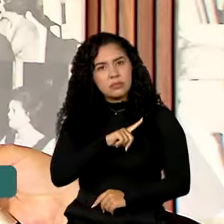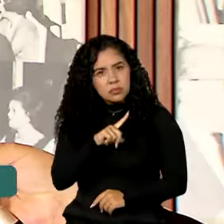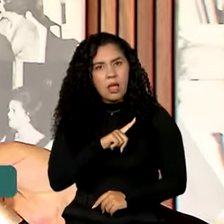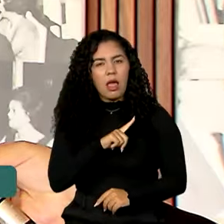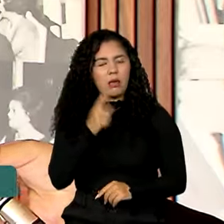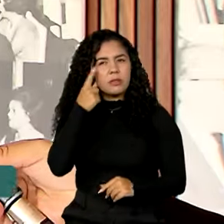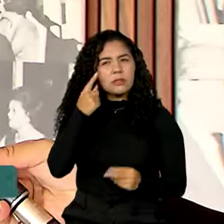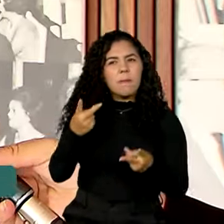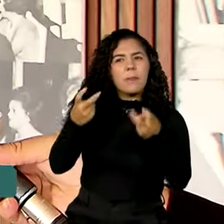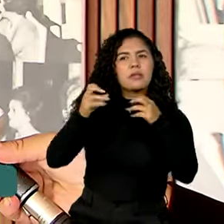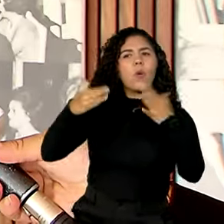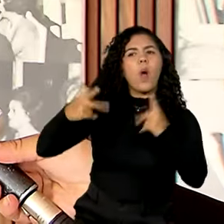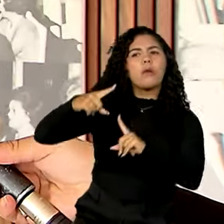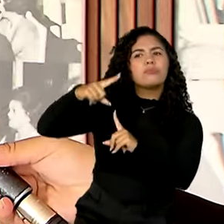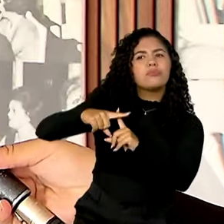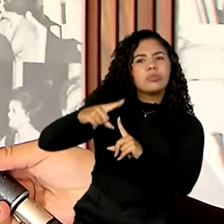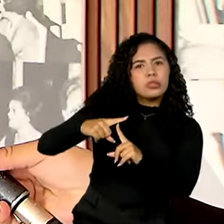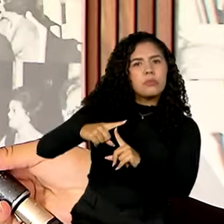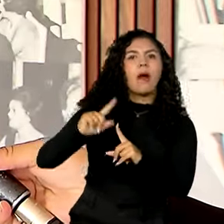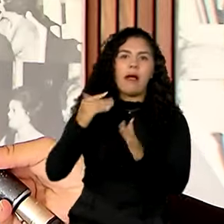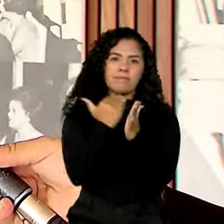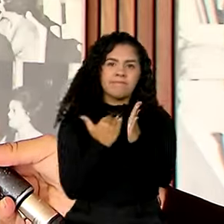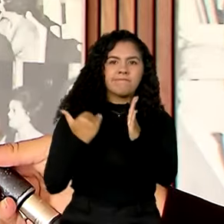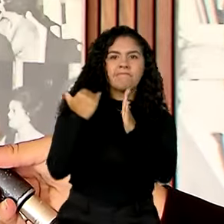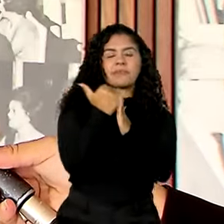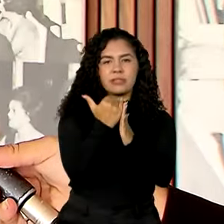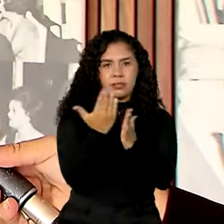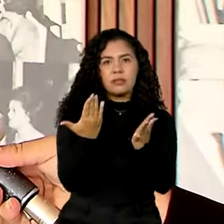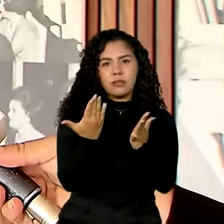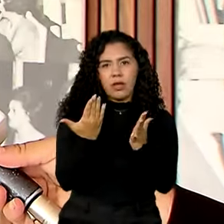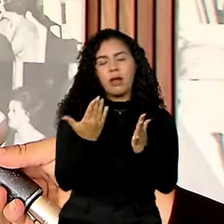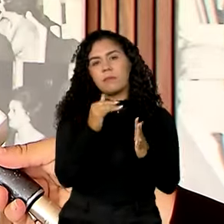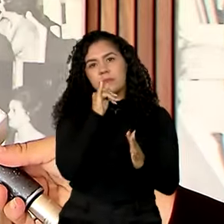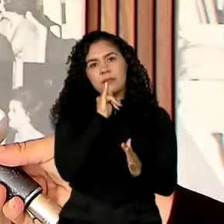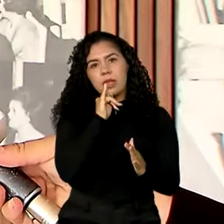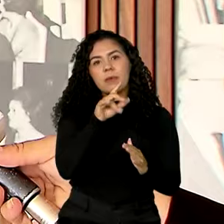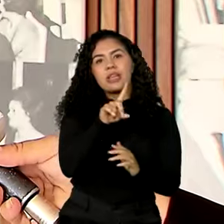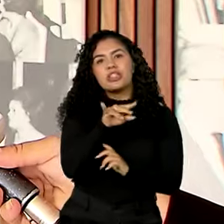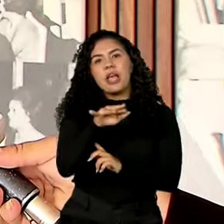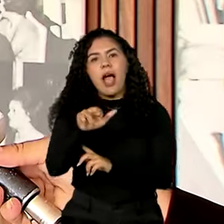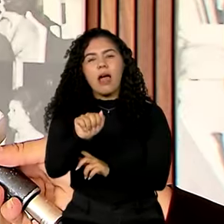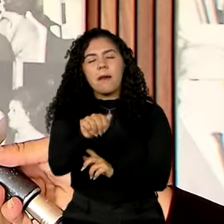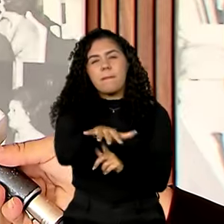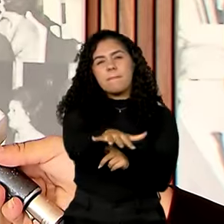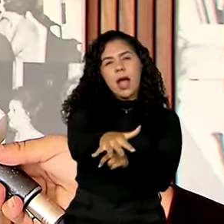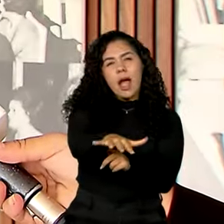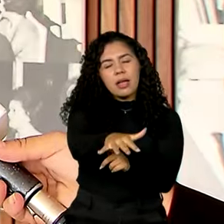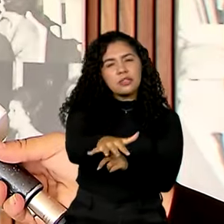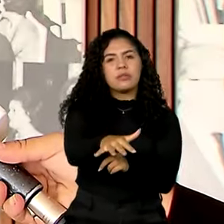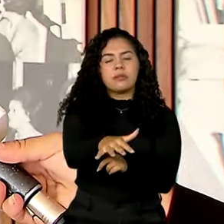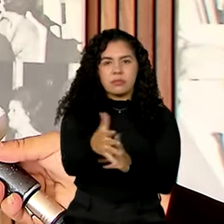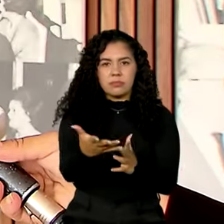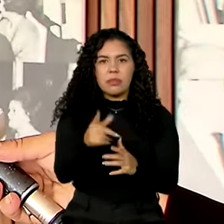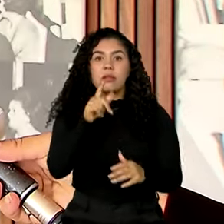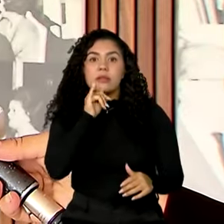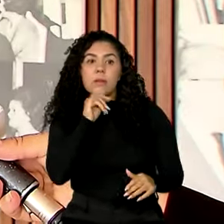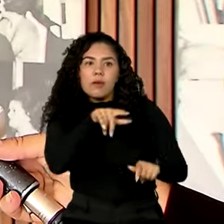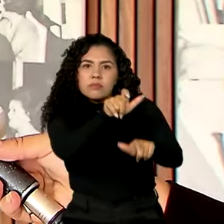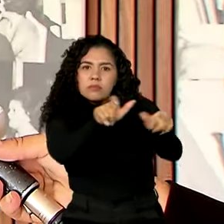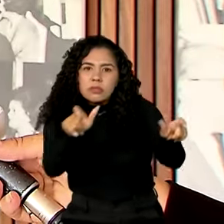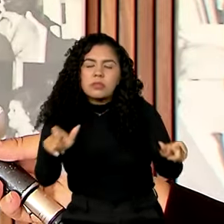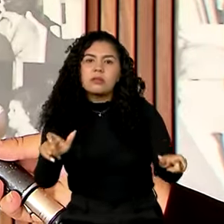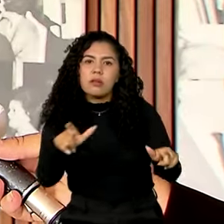observamos isso através da diária média, que foi possível aumentar essa diária média e contar com que essas pessoas